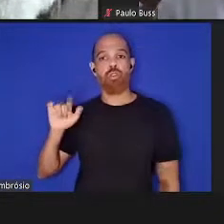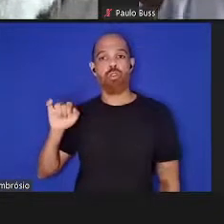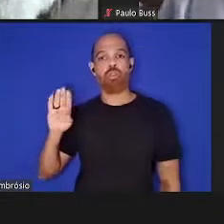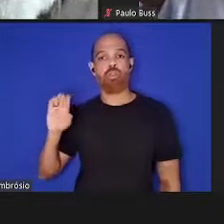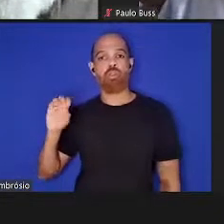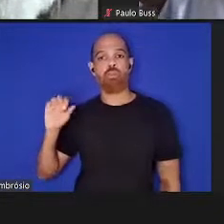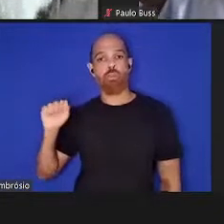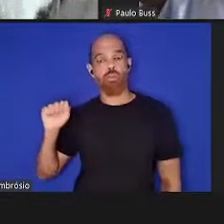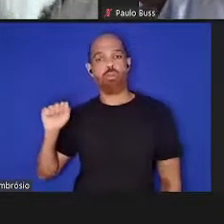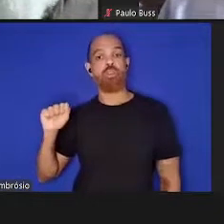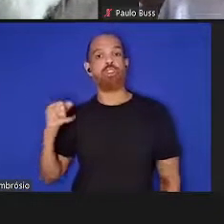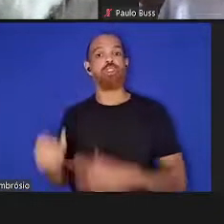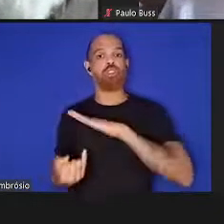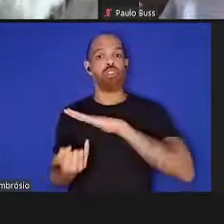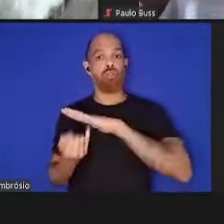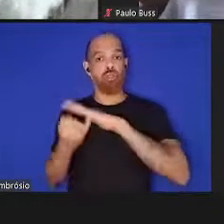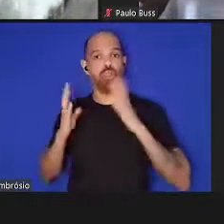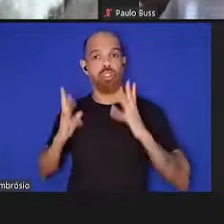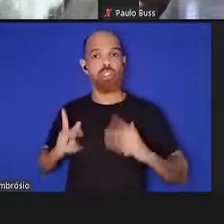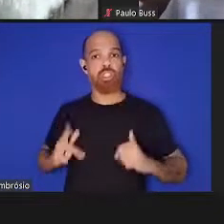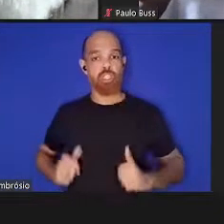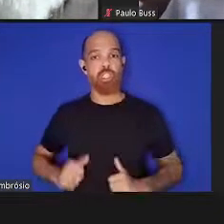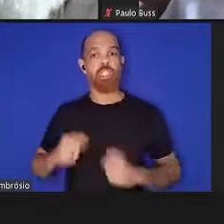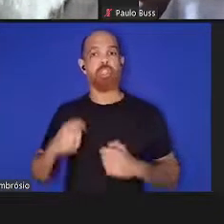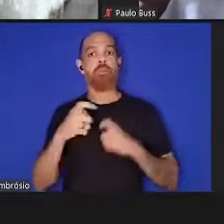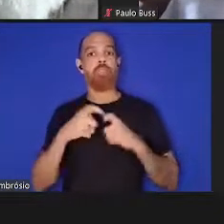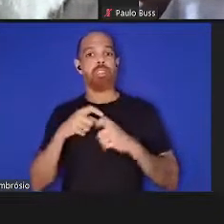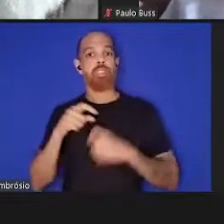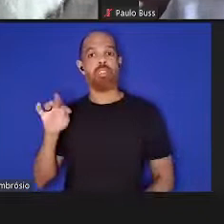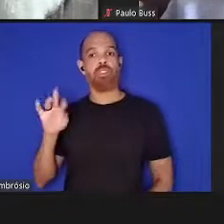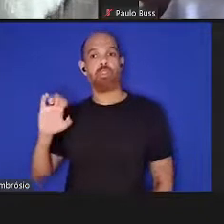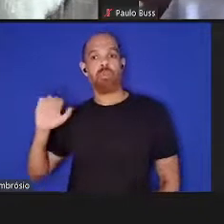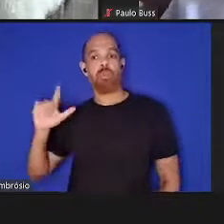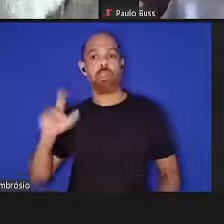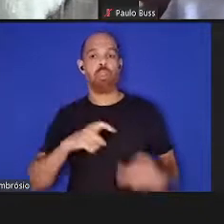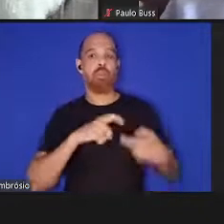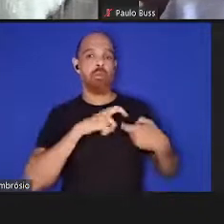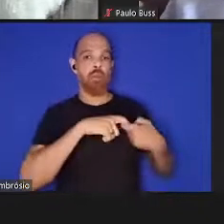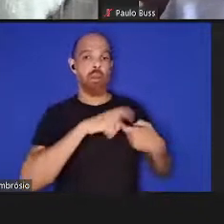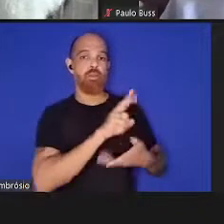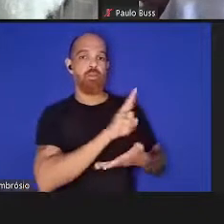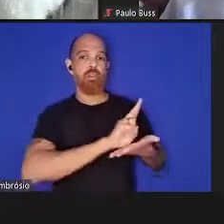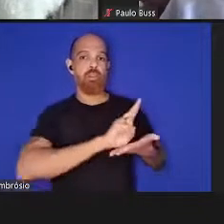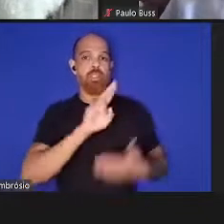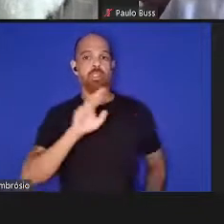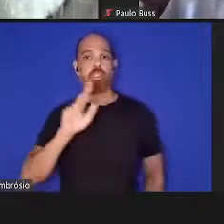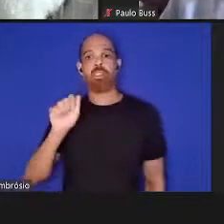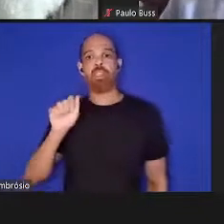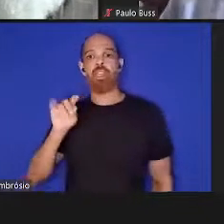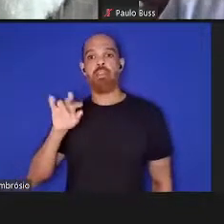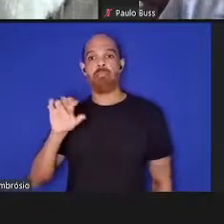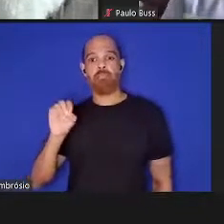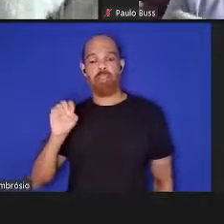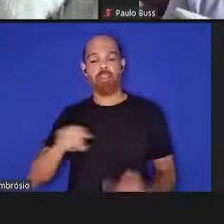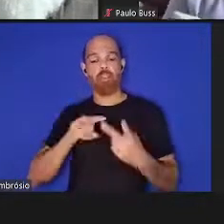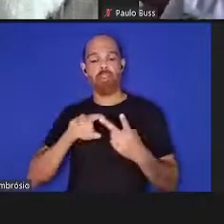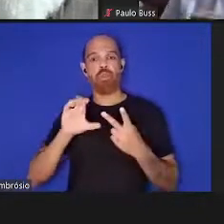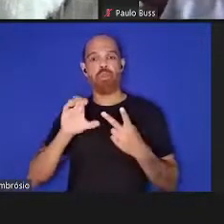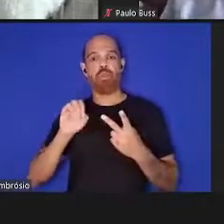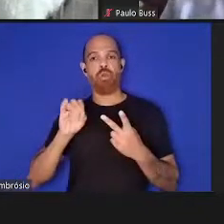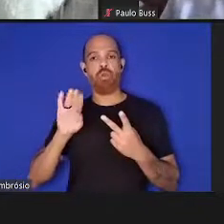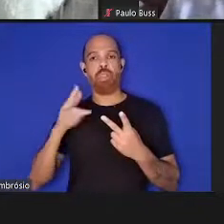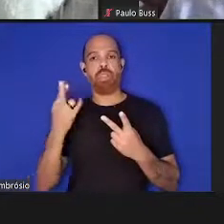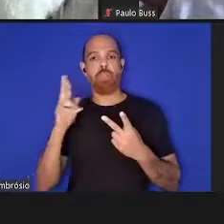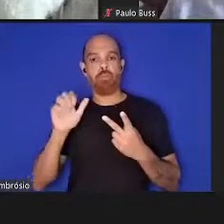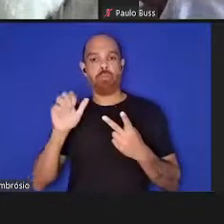Higiene e Medicina Tropical, pela Universidade de Aveiro e pela Universidade de Coimbra, exemplos de sucesso.